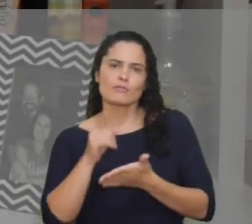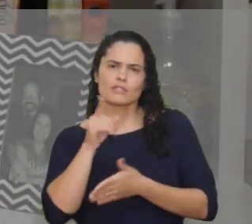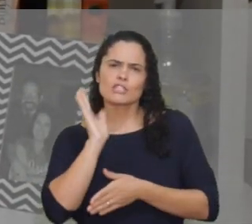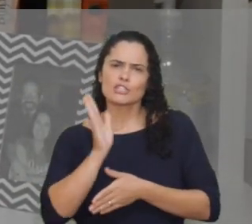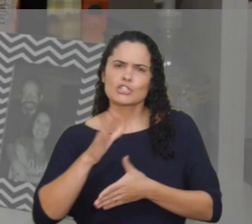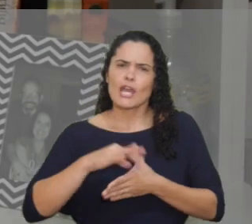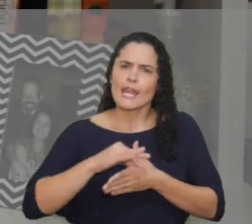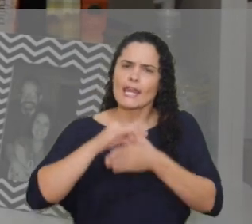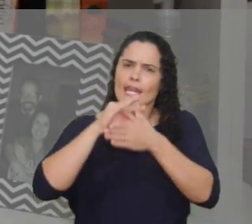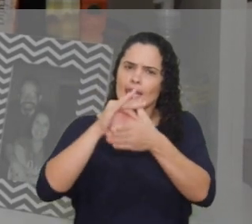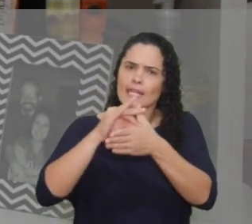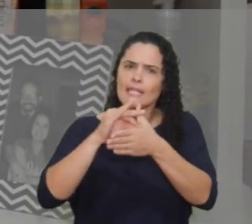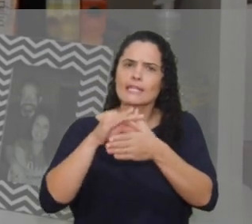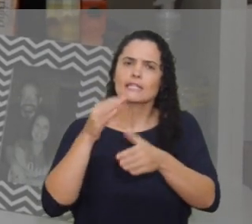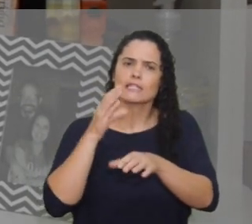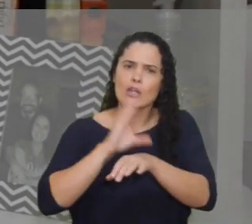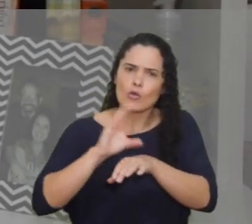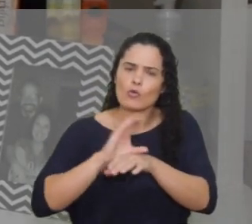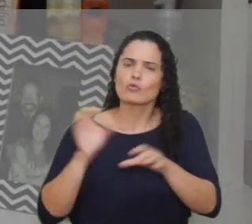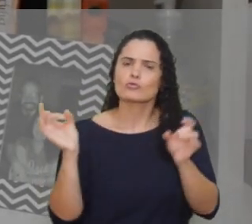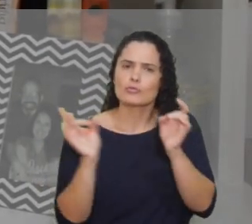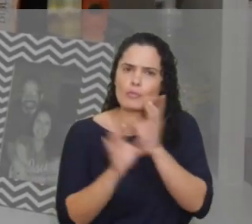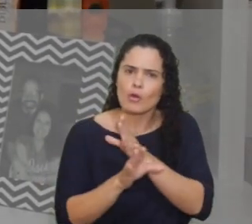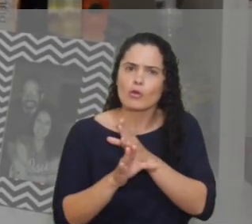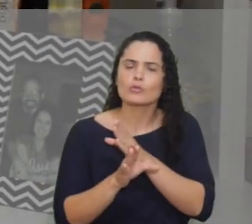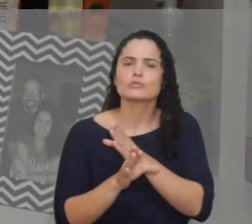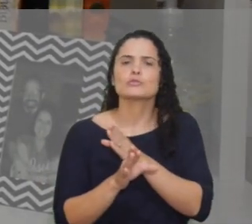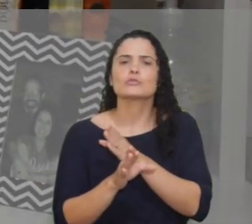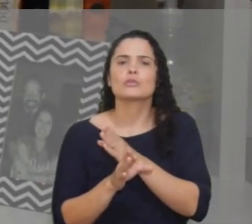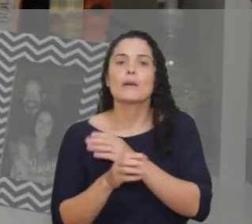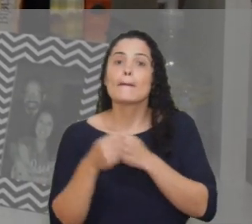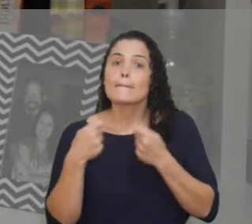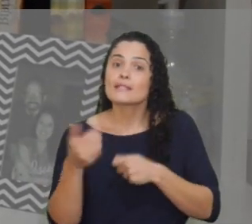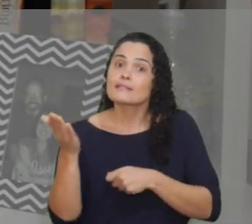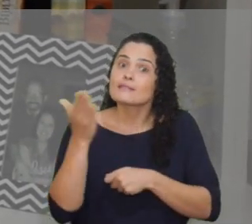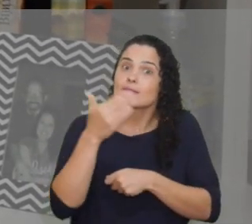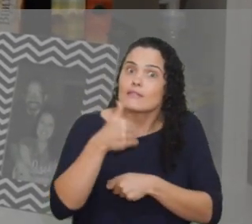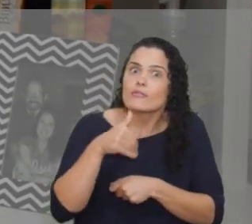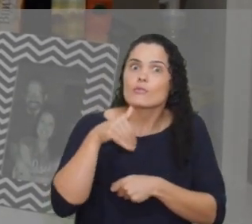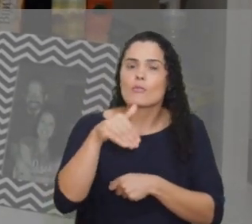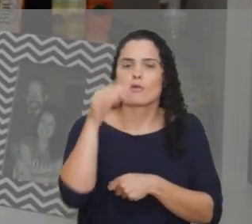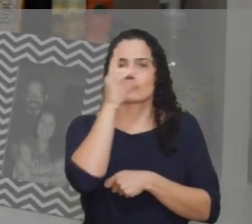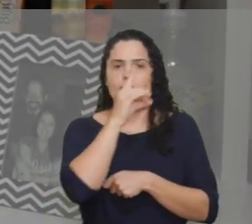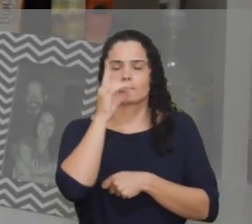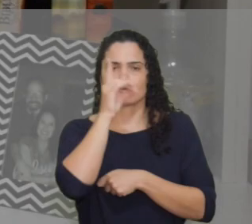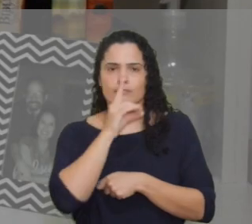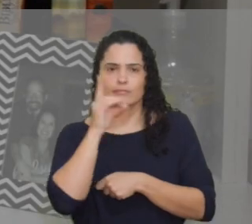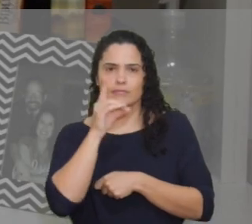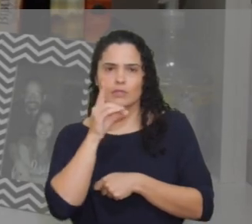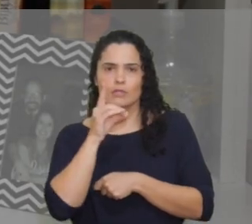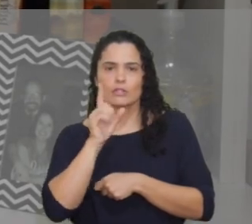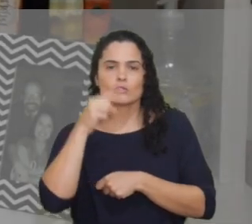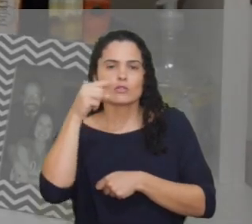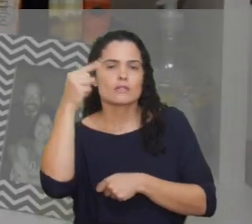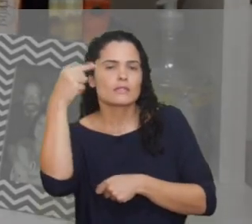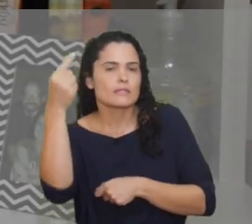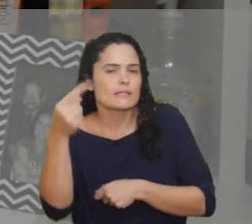curso para anfitriões ou líderes de pequenos grupos, você precisa estar aqui comigo no próximo domingo. E nas próximas semanas,